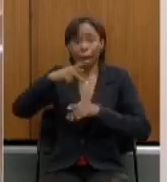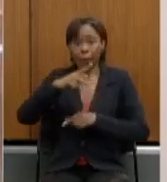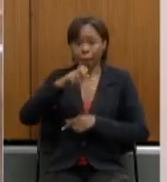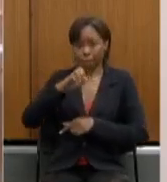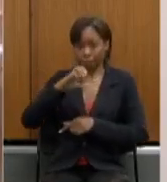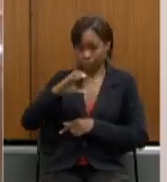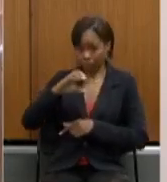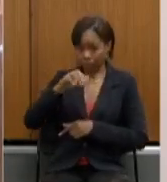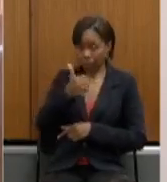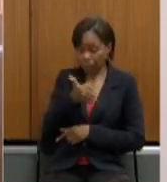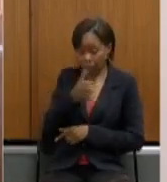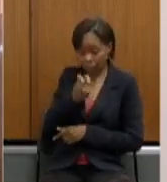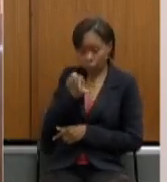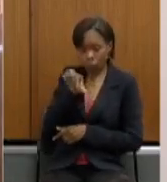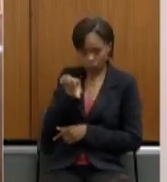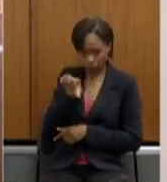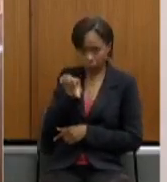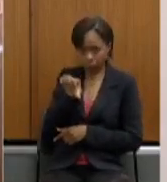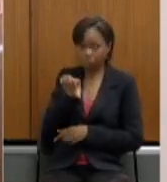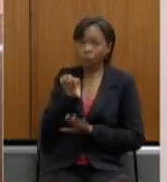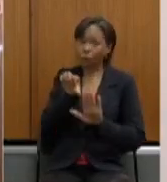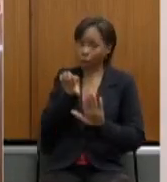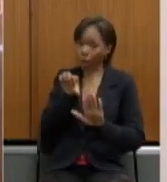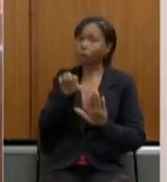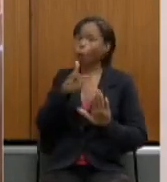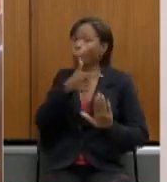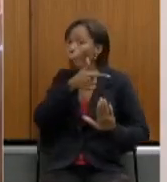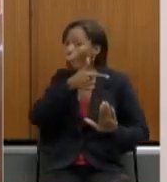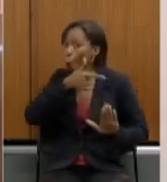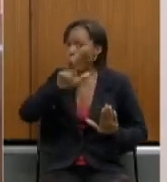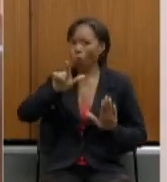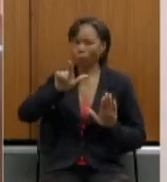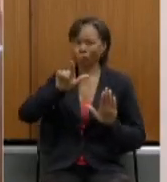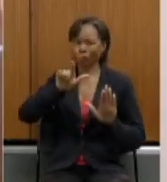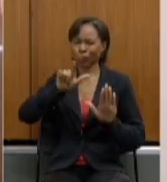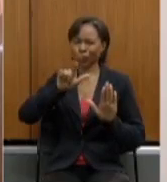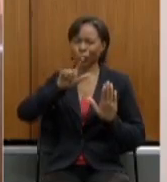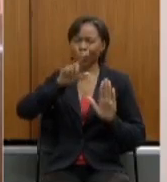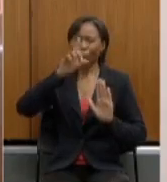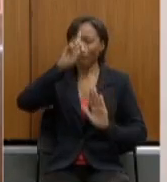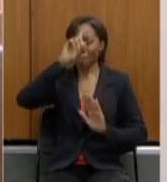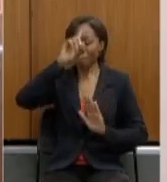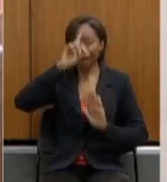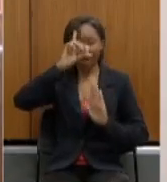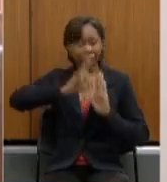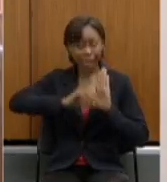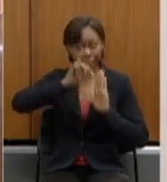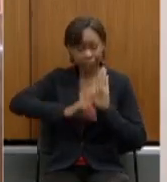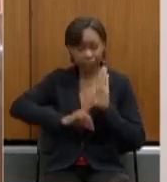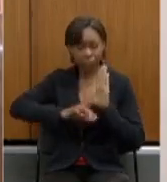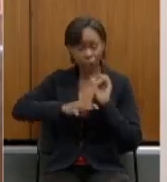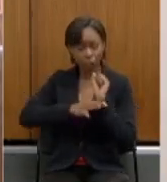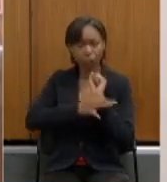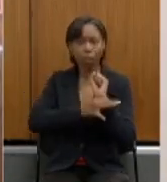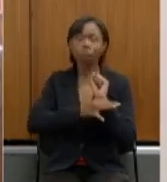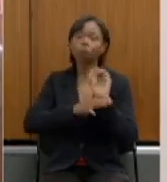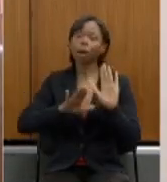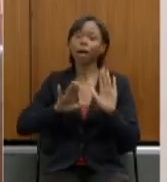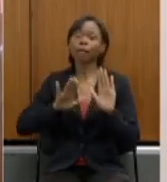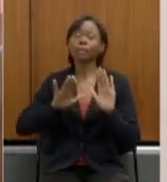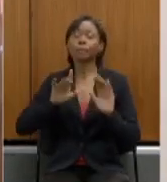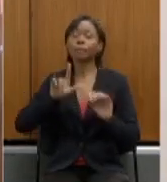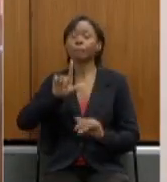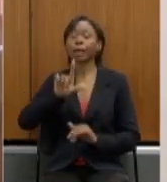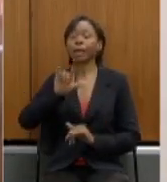nós tivemos um outro mandado de segurança dessa vez um eliminar que foi derrubada pelo governo do estado